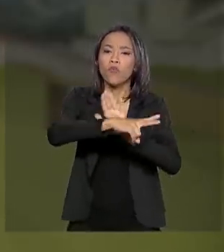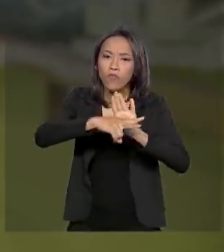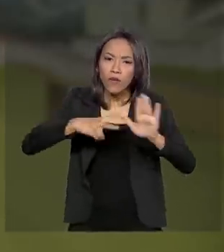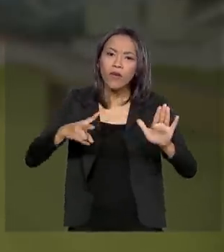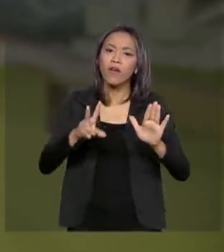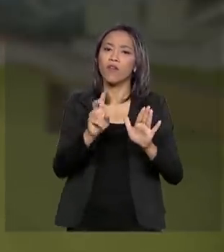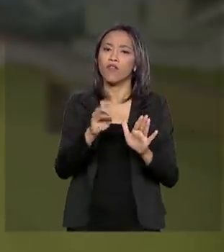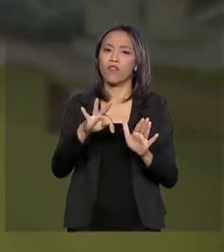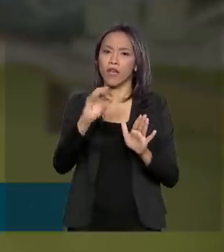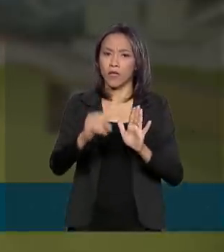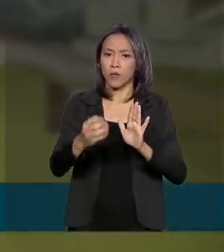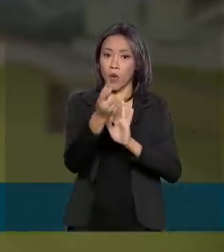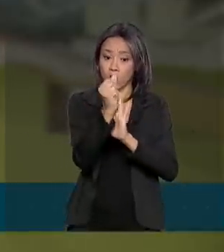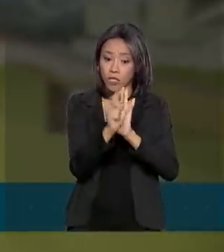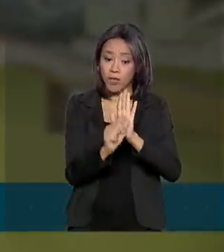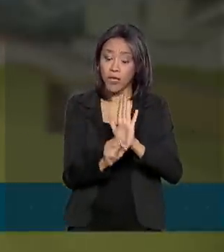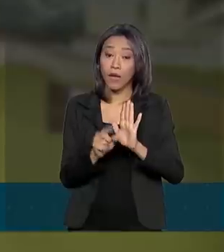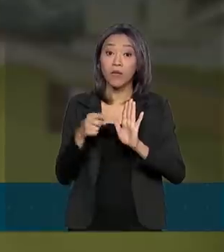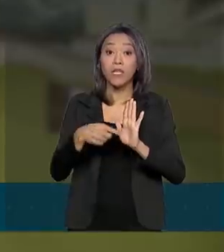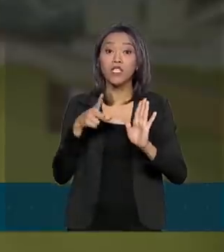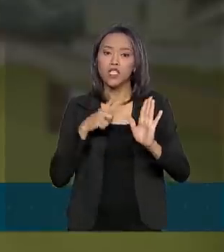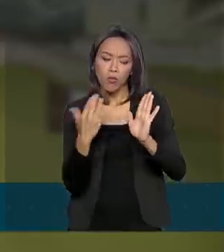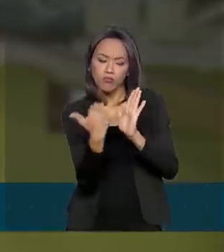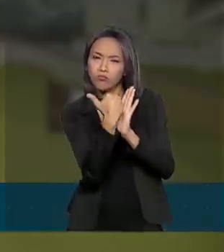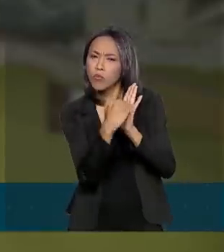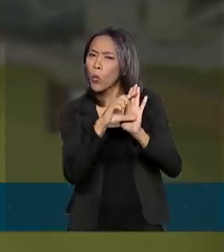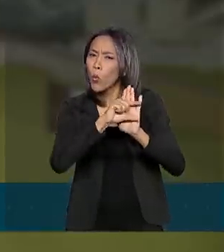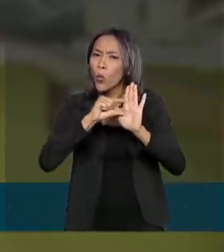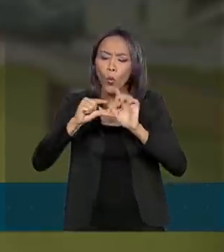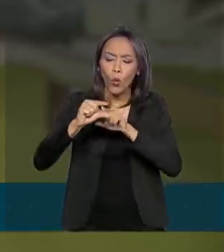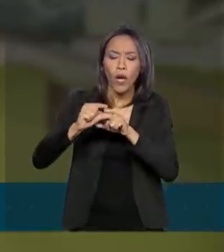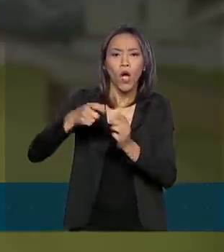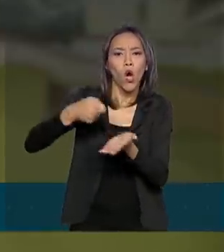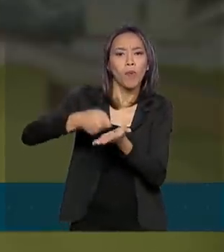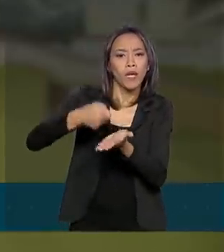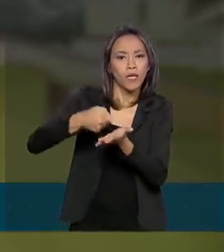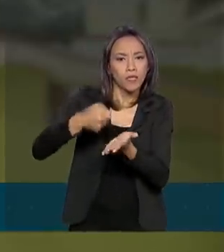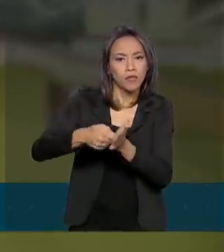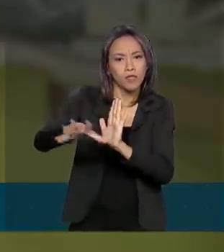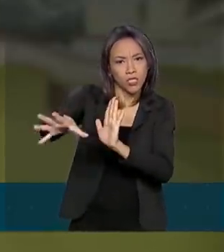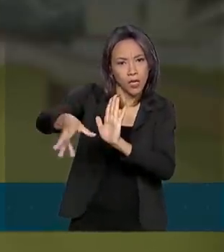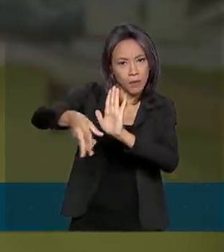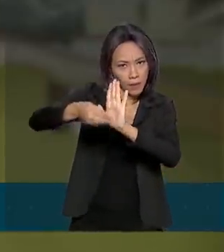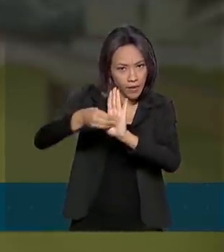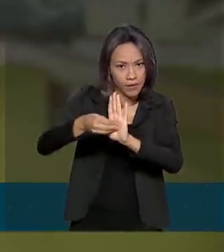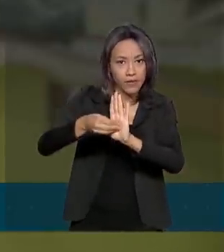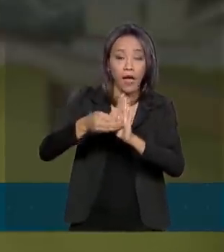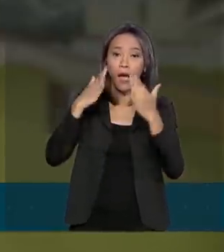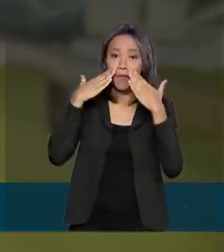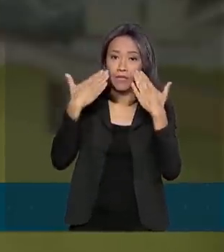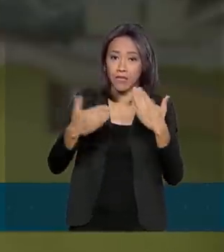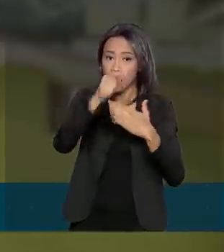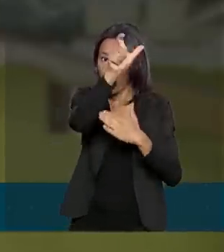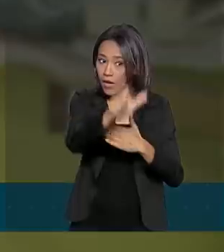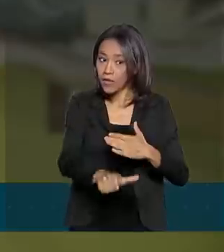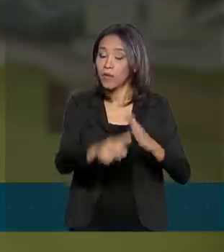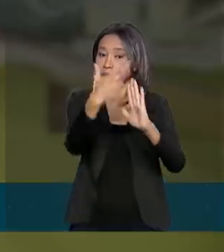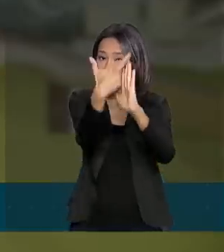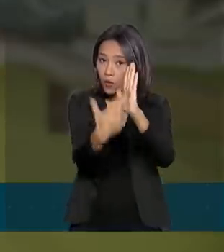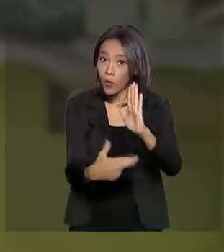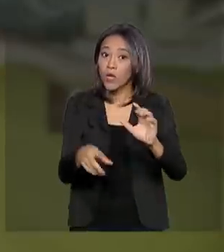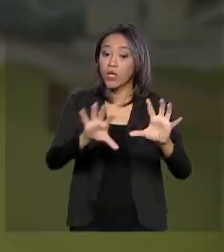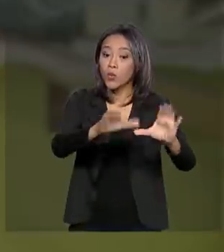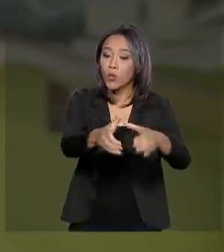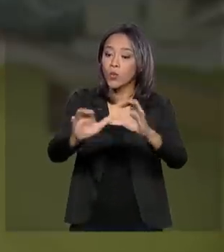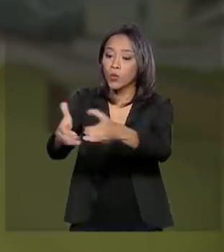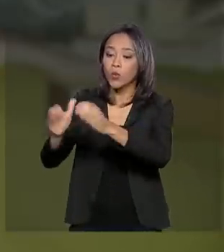deste ano na parte que tornava obrigatória a execução de emendas apresentadas pelo relator do orçamento e pelas comissões permanentes no